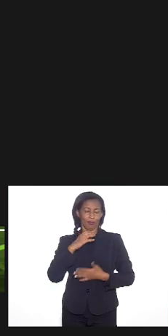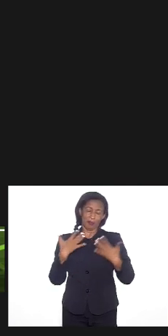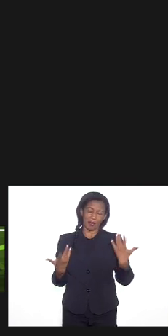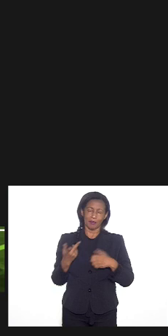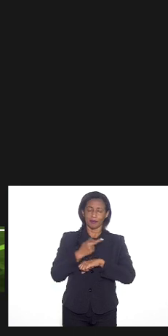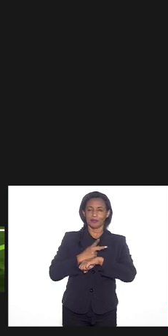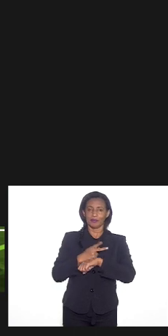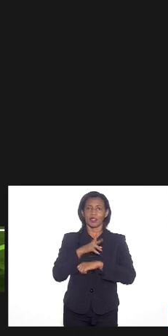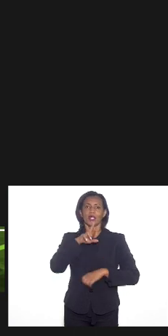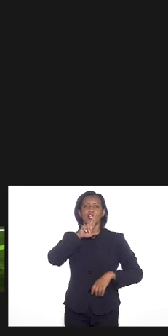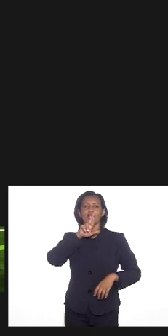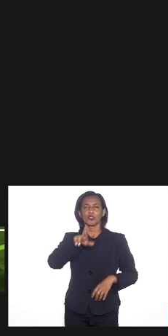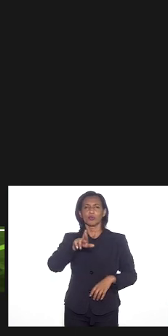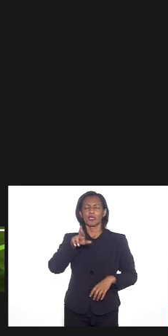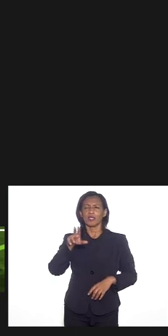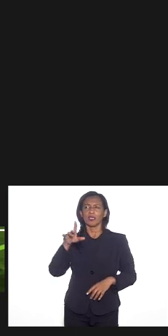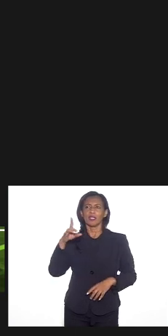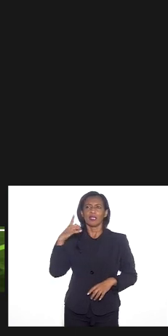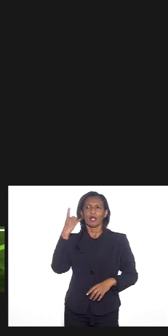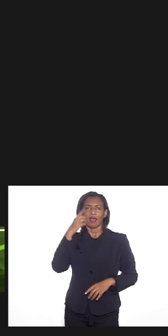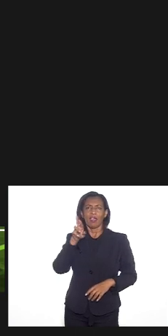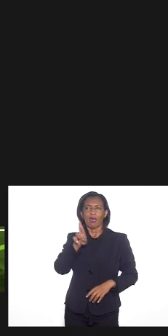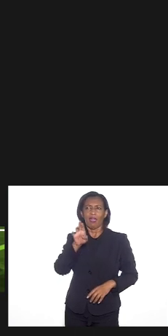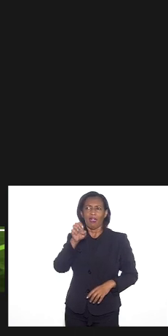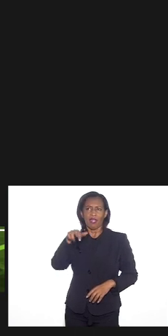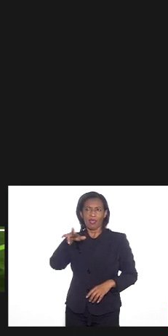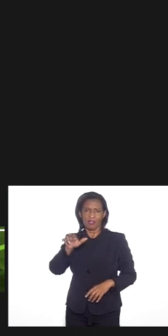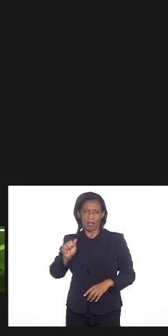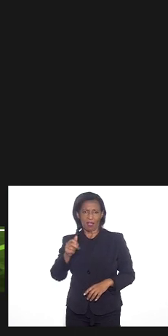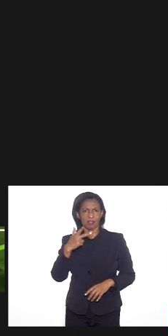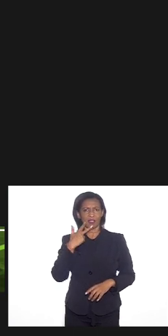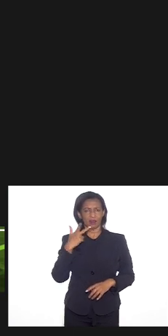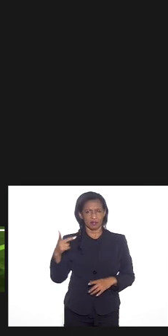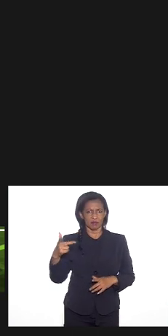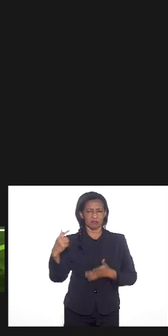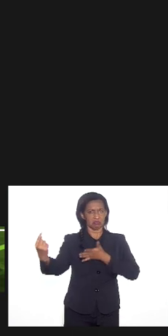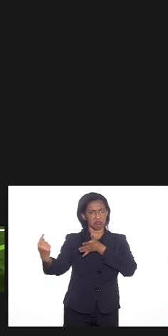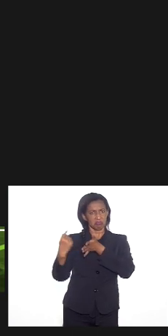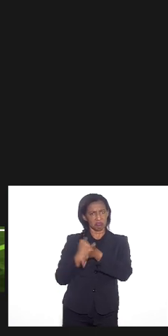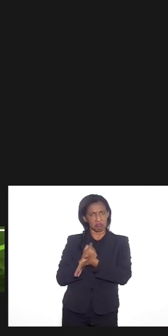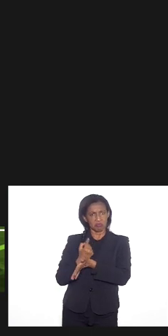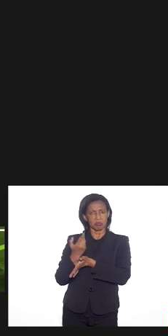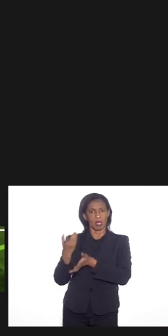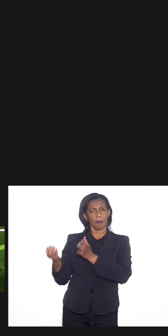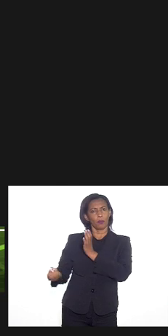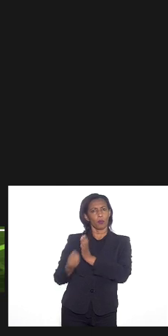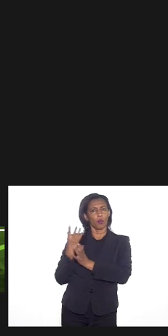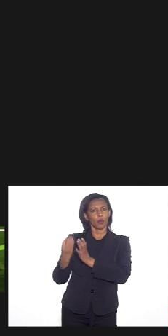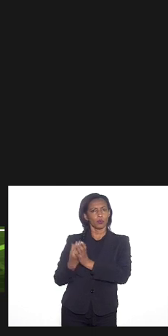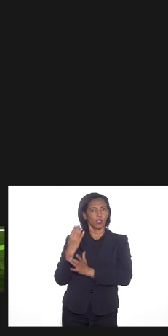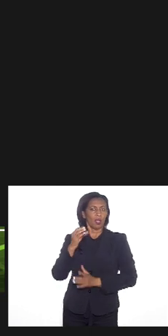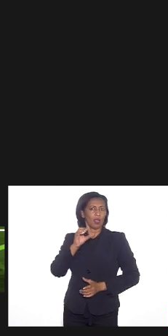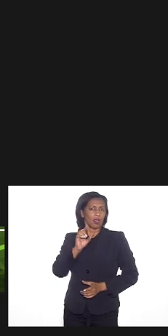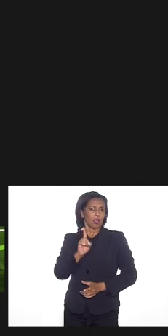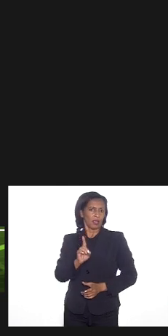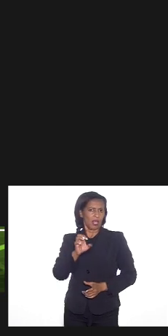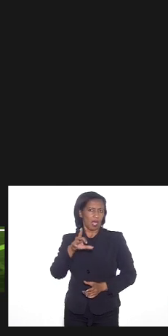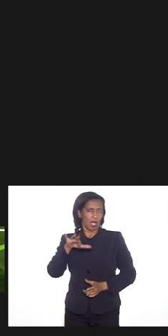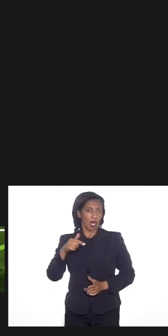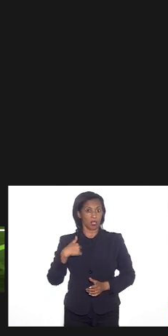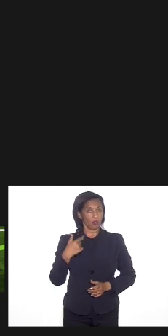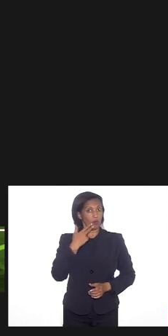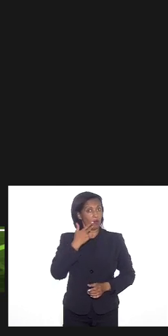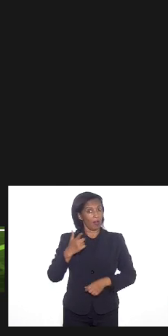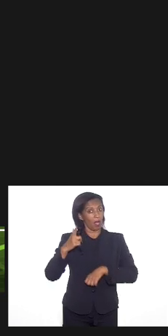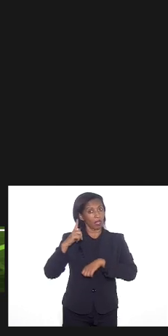responder a deputada a Renata ela ela indagou acerca da efetividade da produtividade né da decrade eu posso falar pelo período